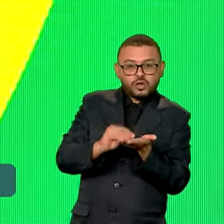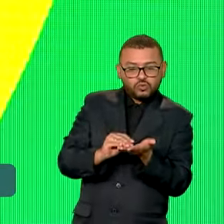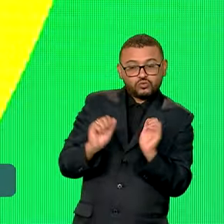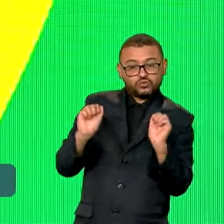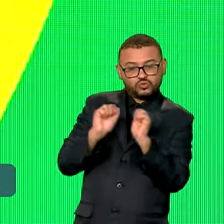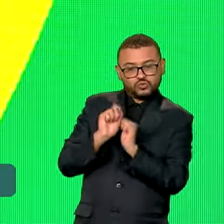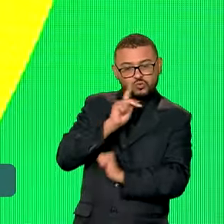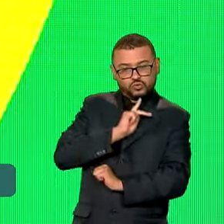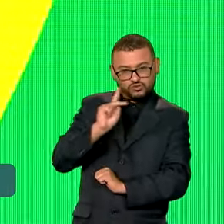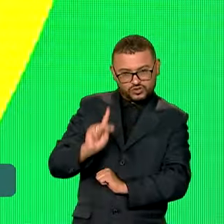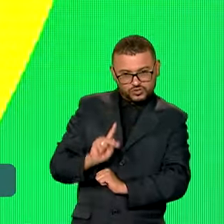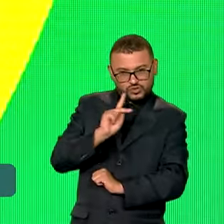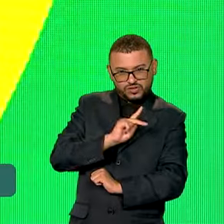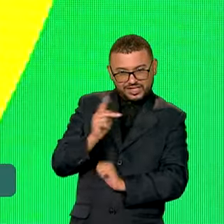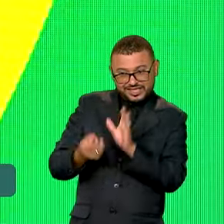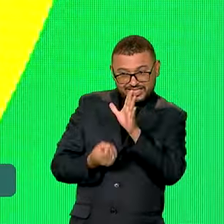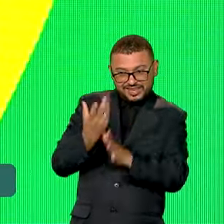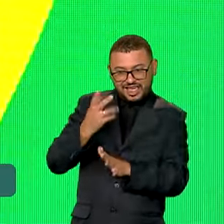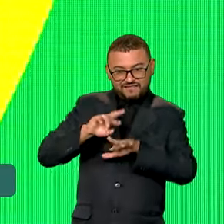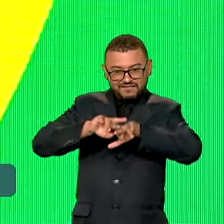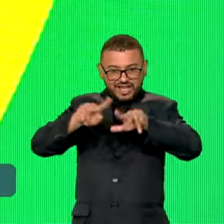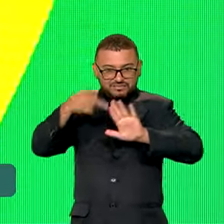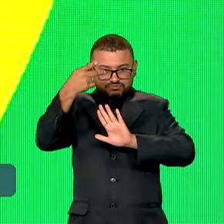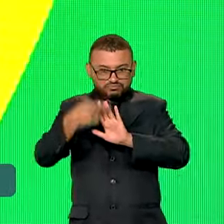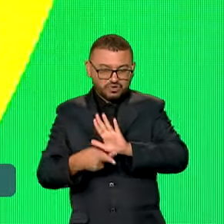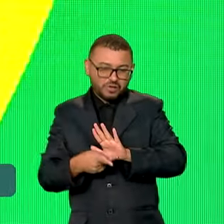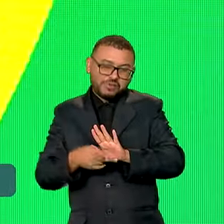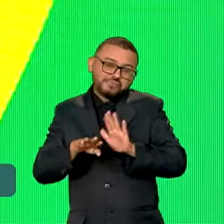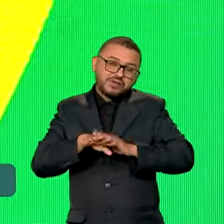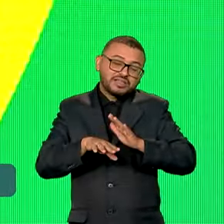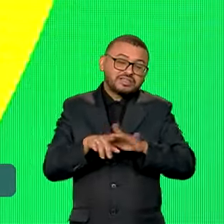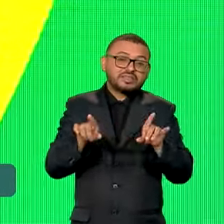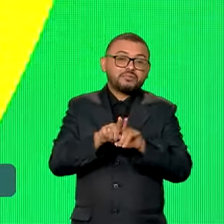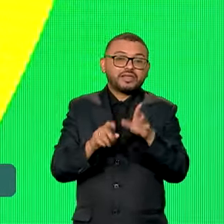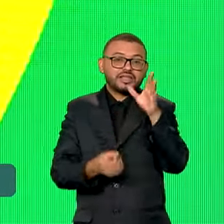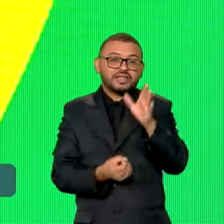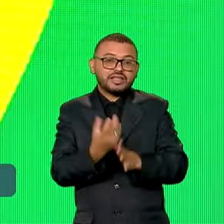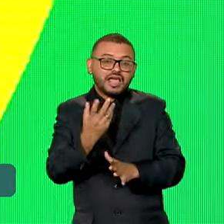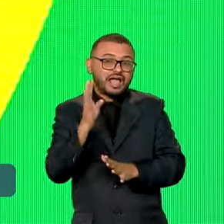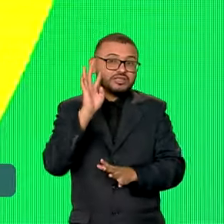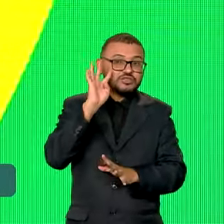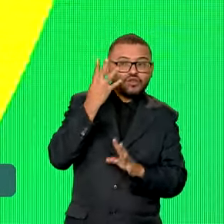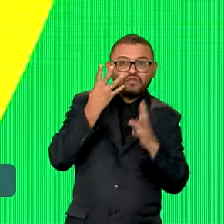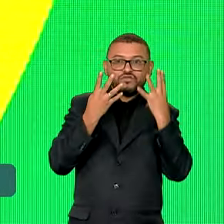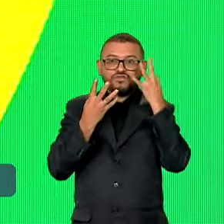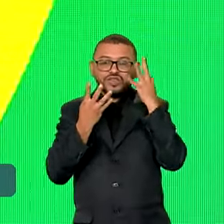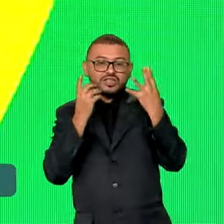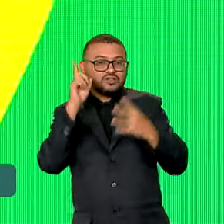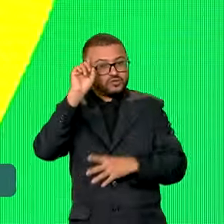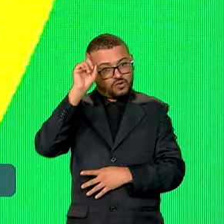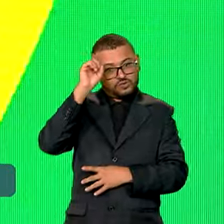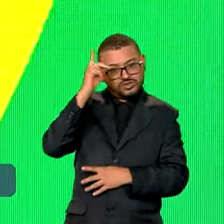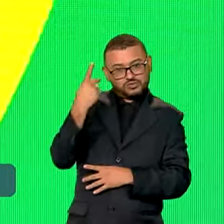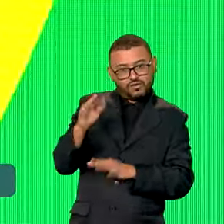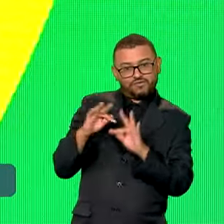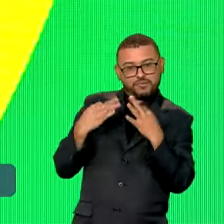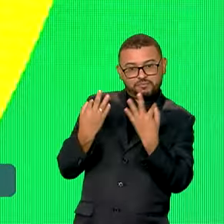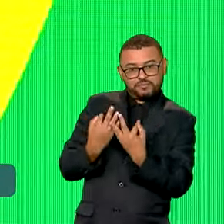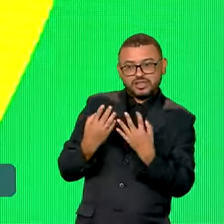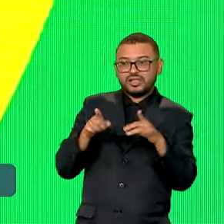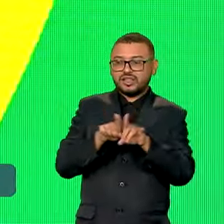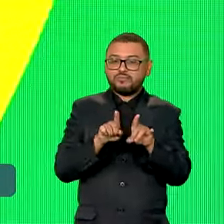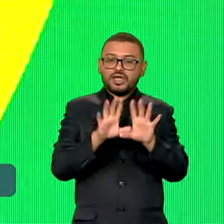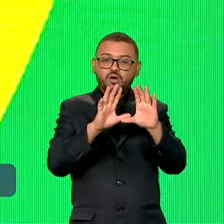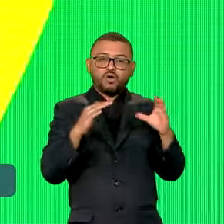professores, possam desenvolver diversos projetos, inclusive criar soluções para o cotidiano da sua família, da